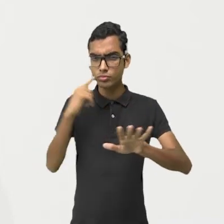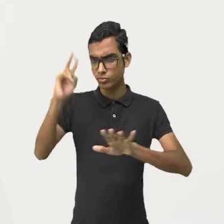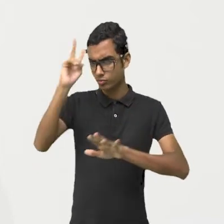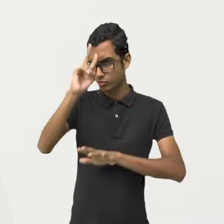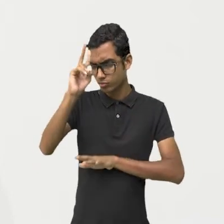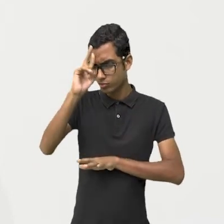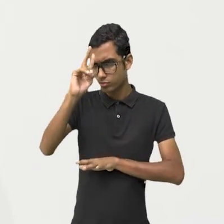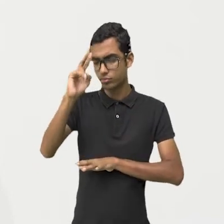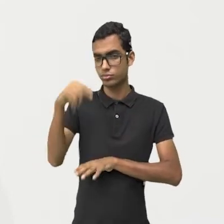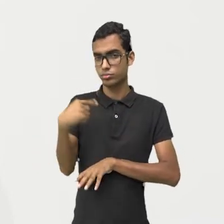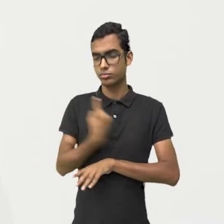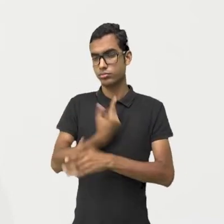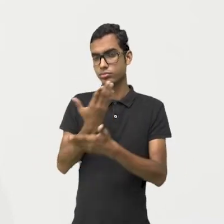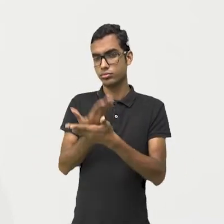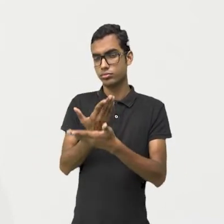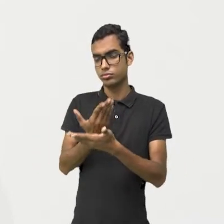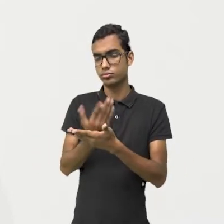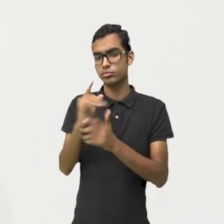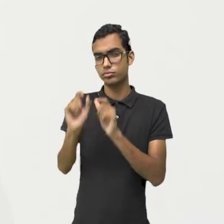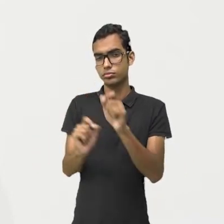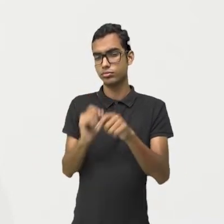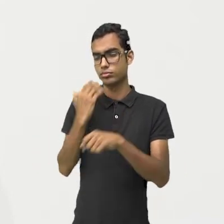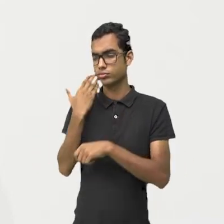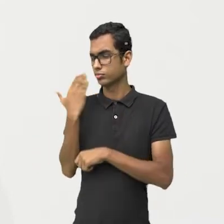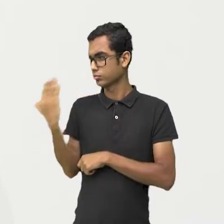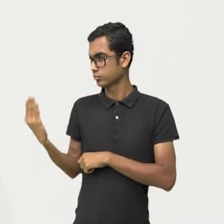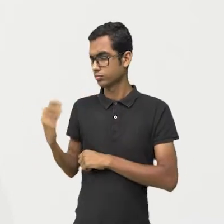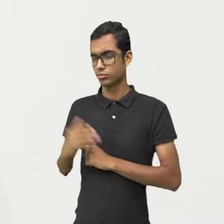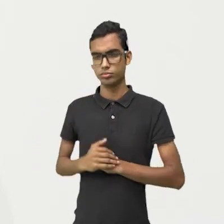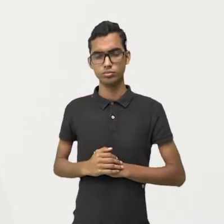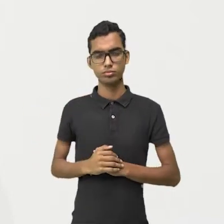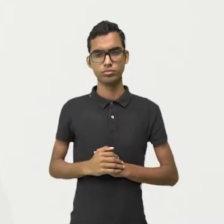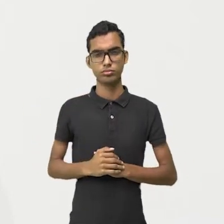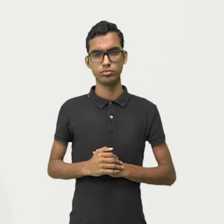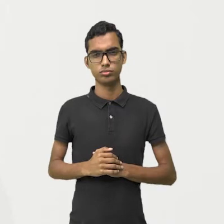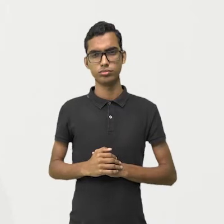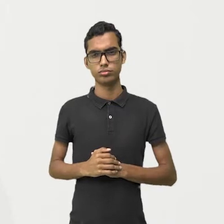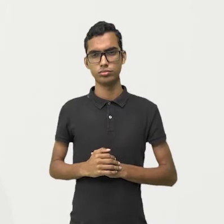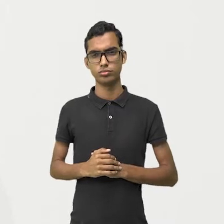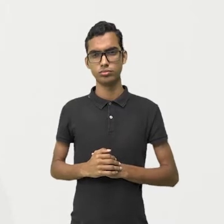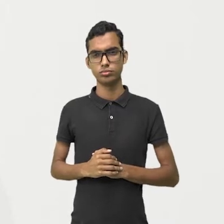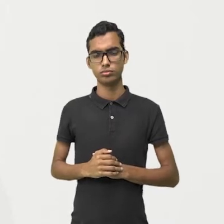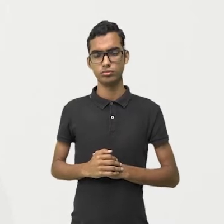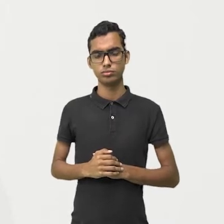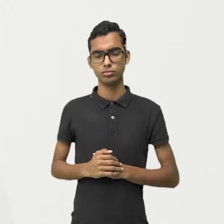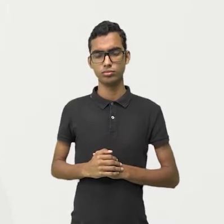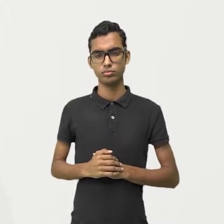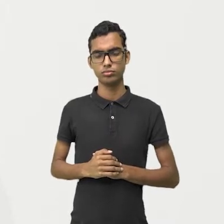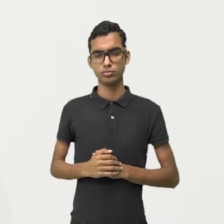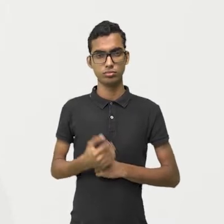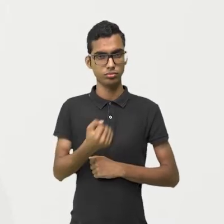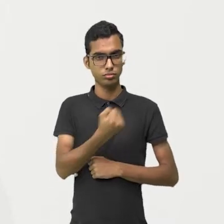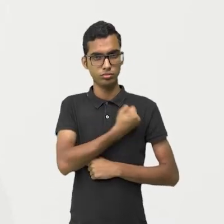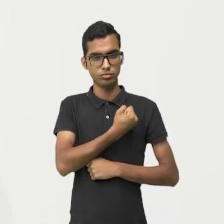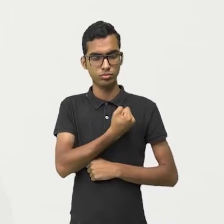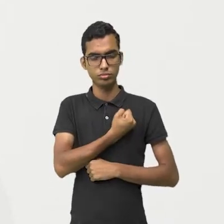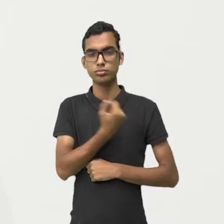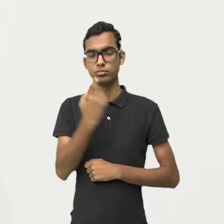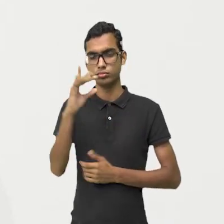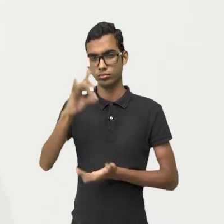lembrando que nós estamos lidando, né? Nós estamos lidando com números